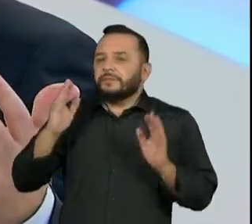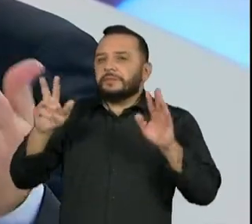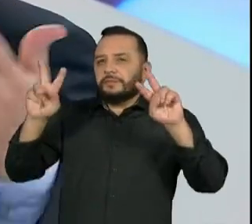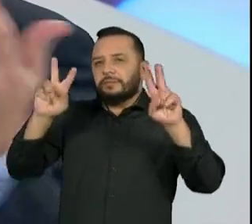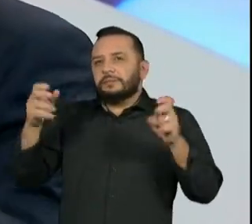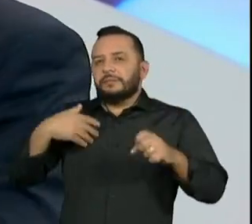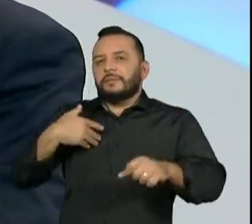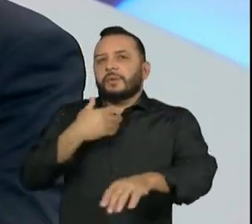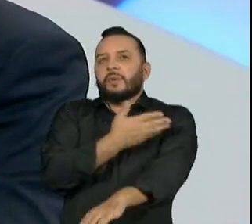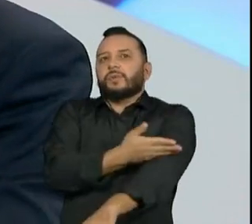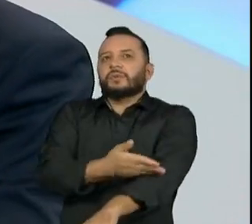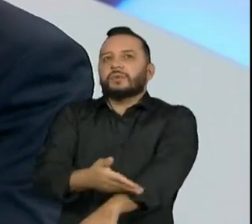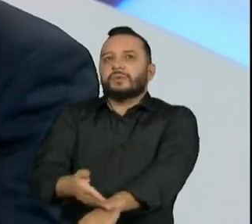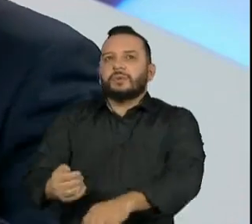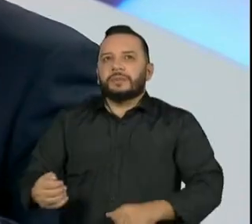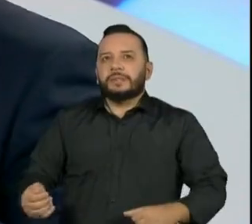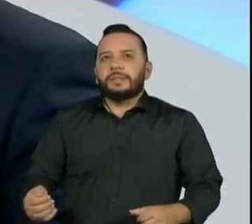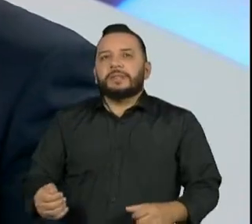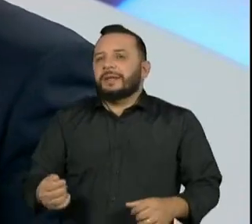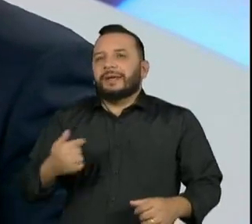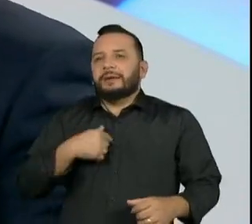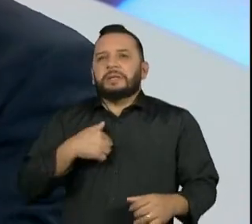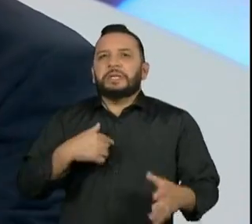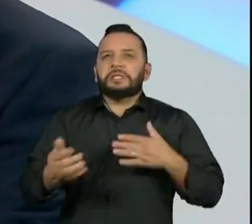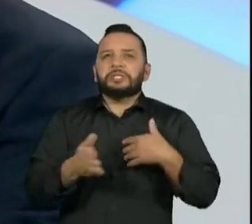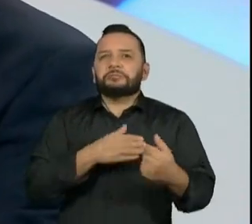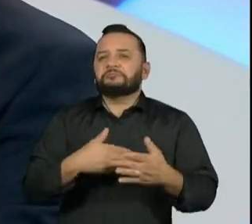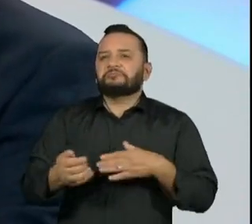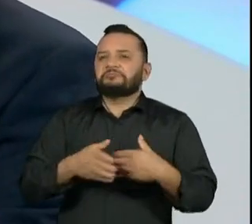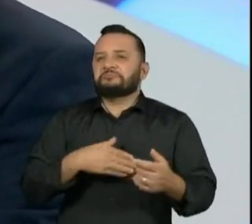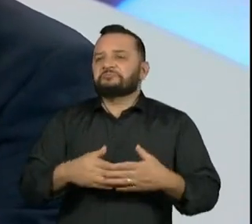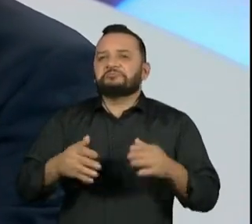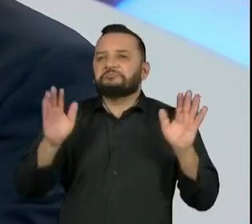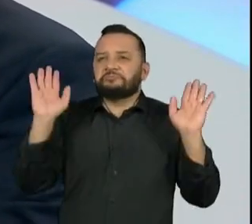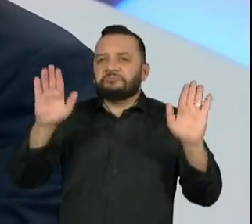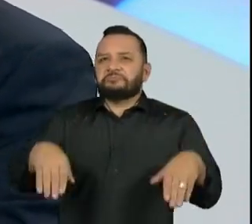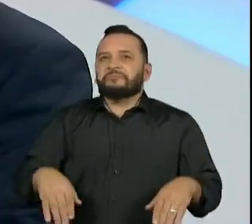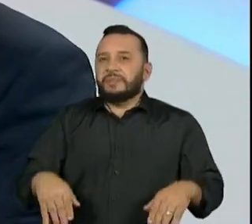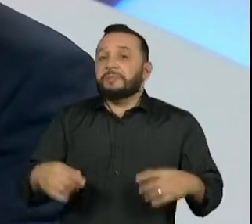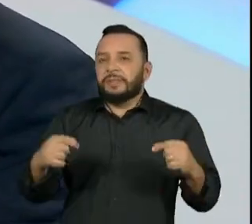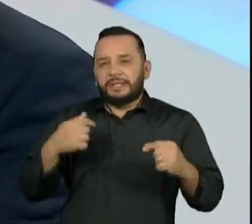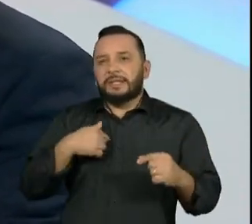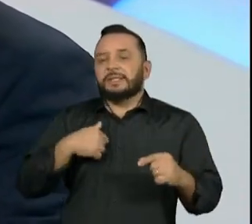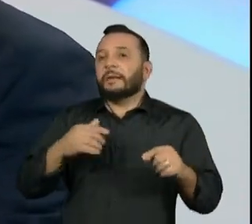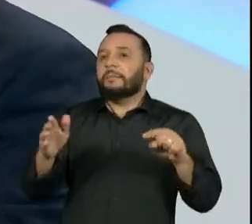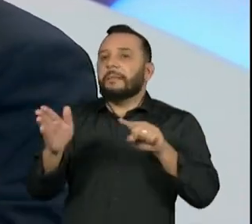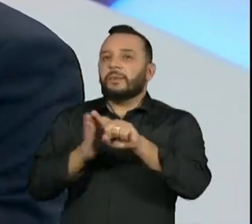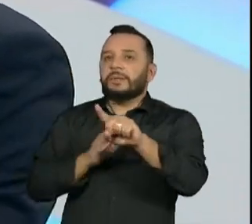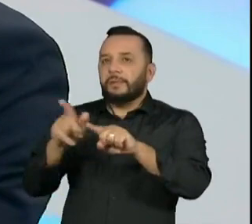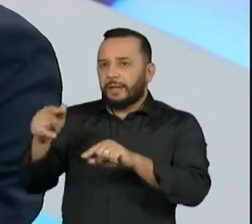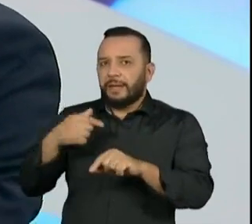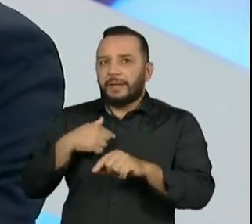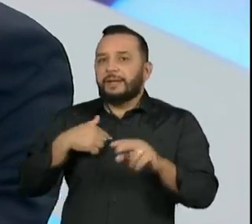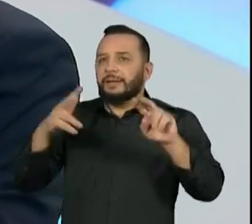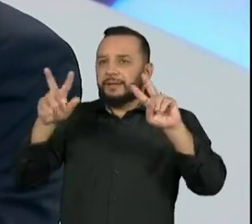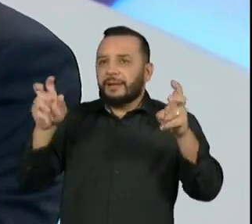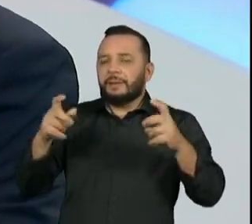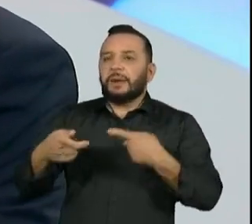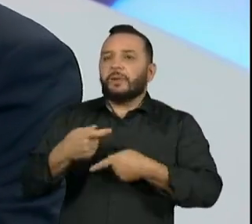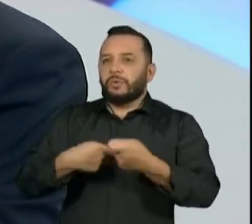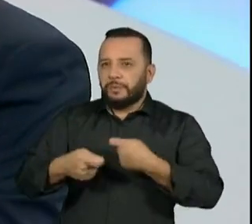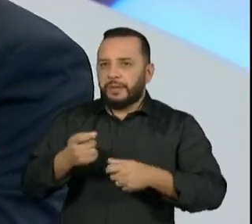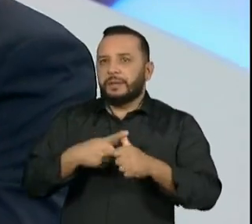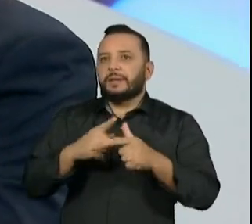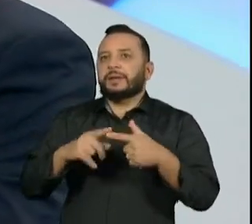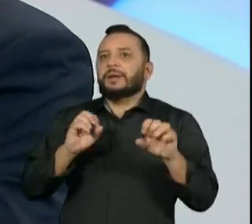Mas um líder populista não quer saber disso para nada. Um líder populista tem que ser confrontado com coisas tangíveis, com a economia, com a